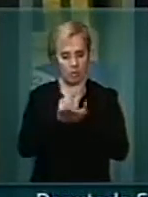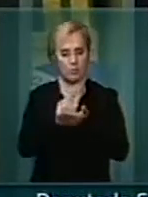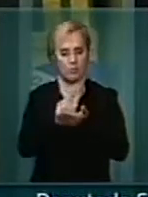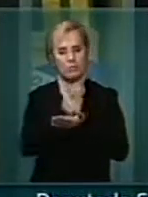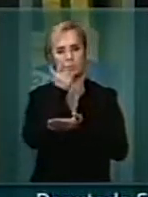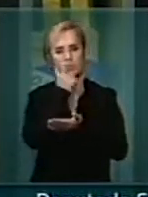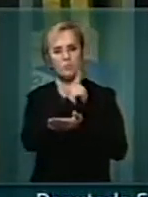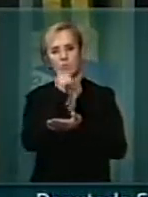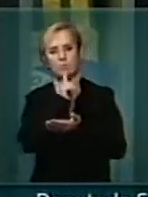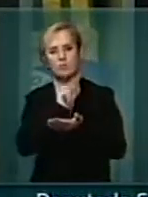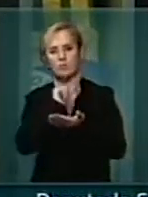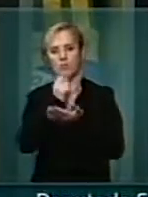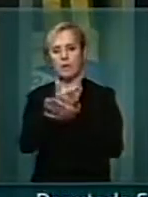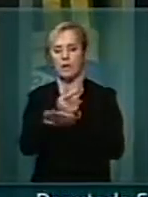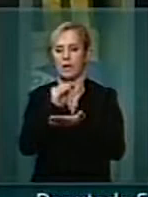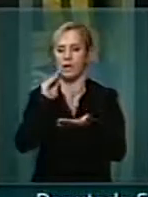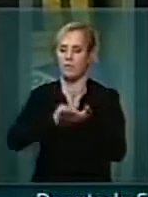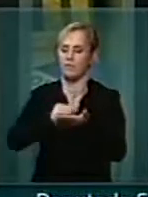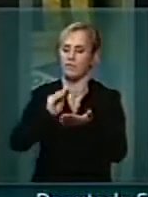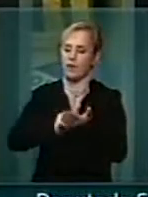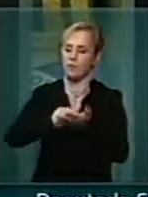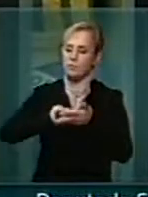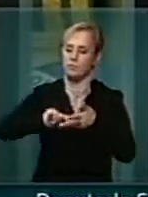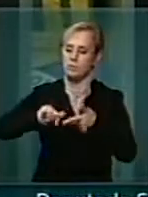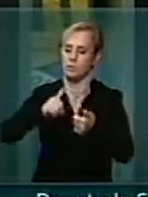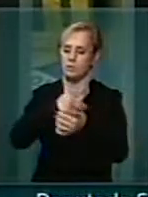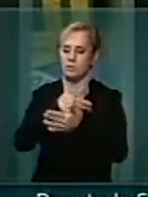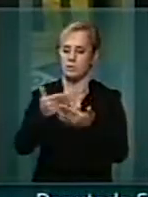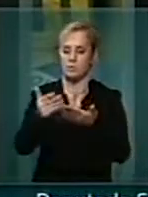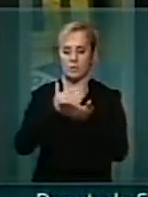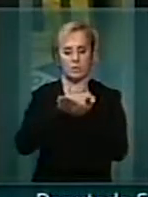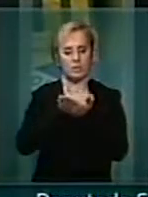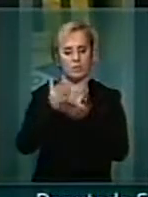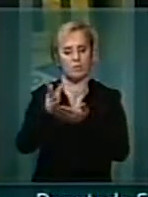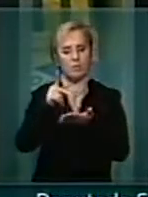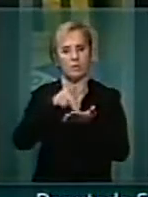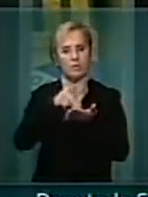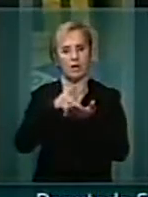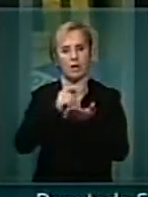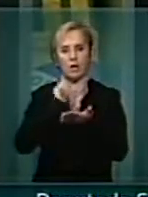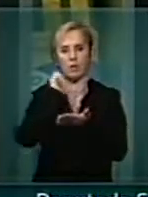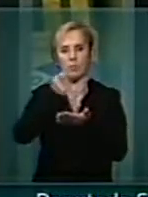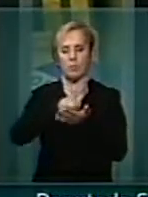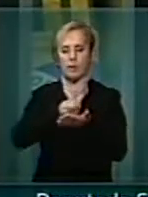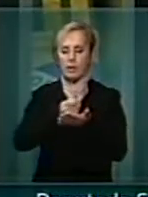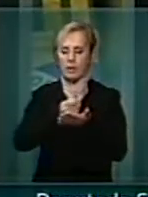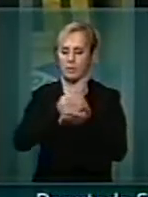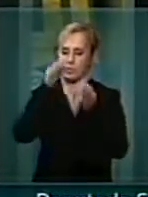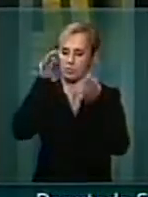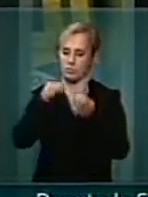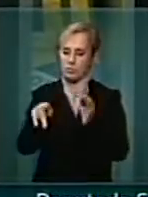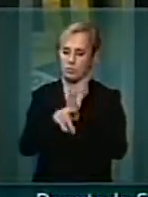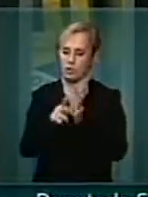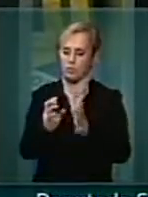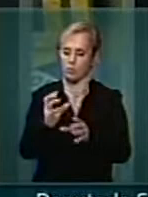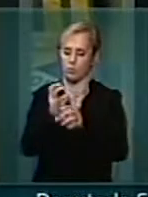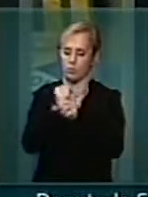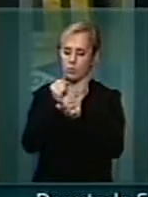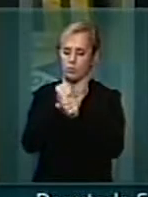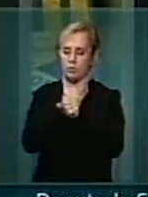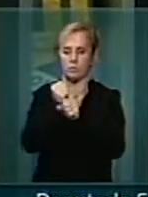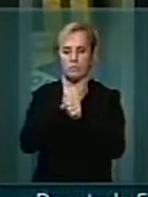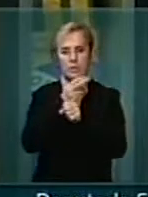pagar os restos a pagar e iniciar o pagamento, além do empenho do orçamento